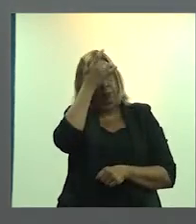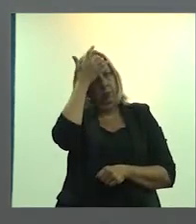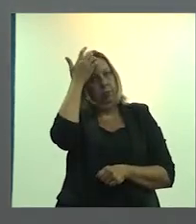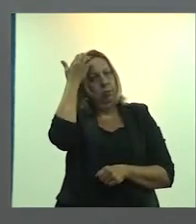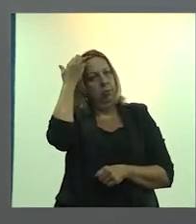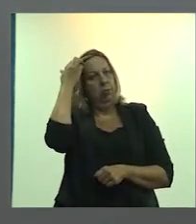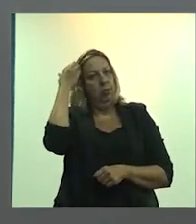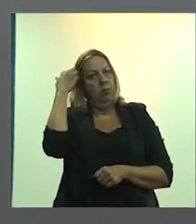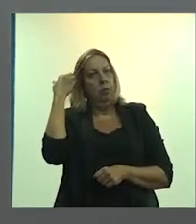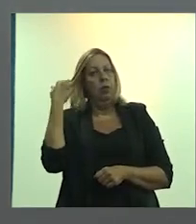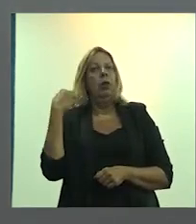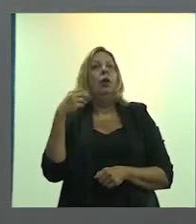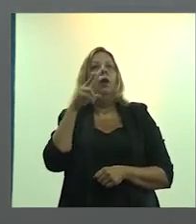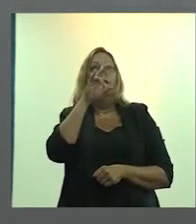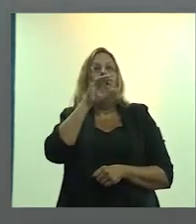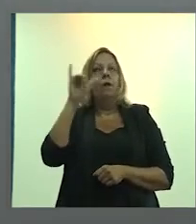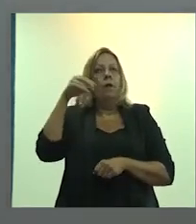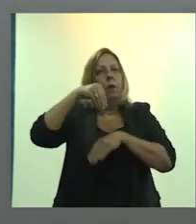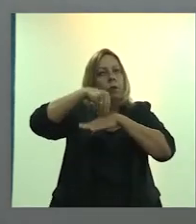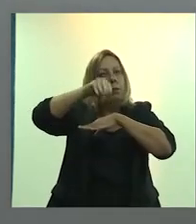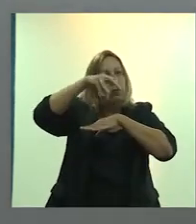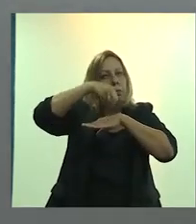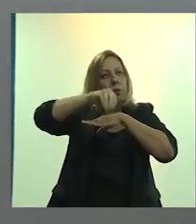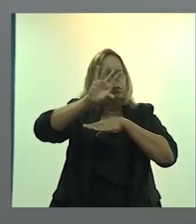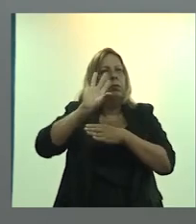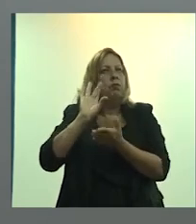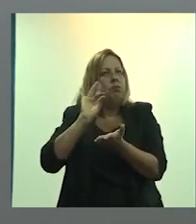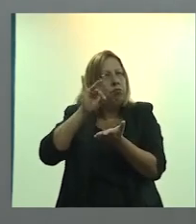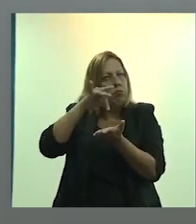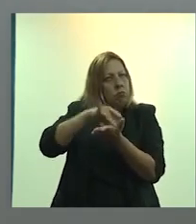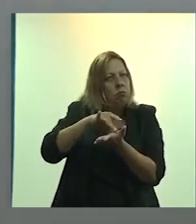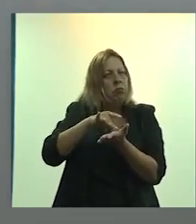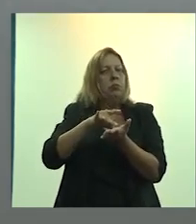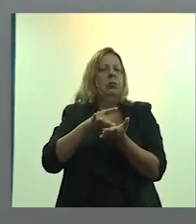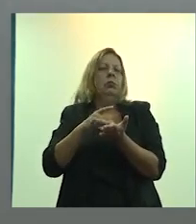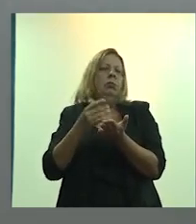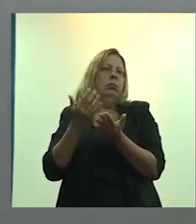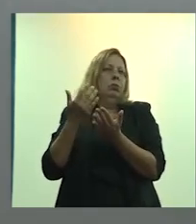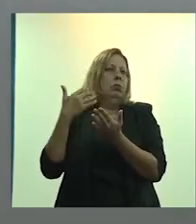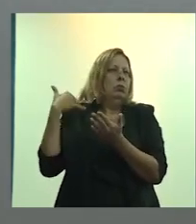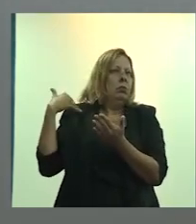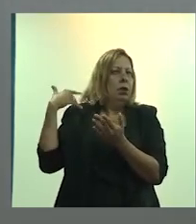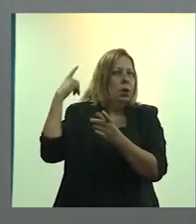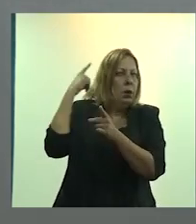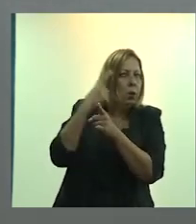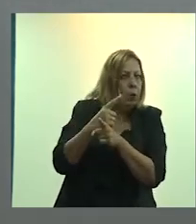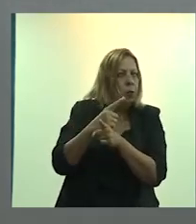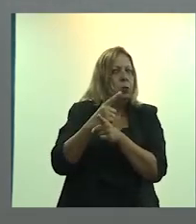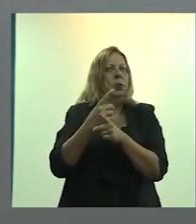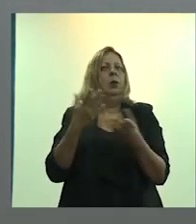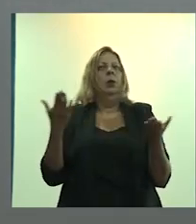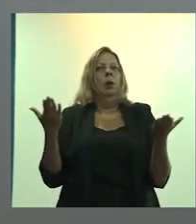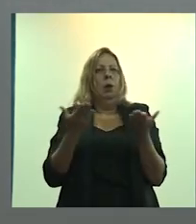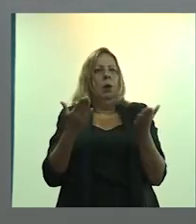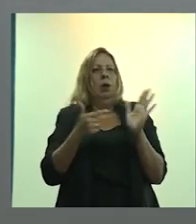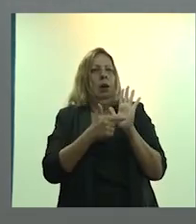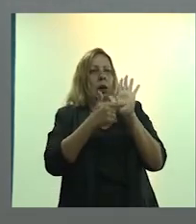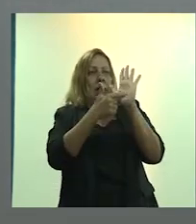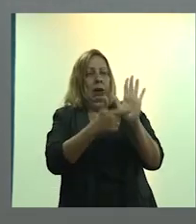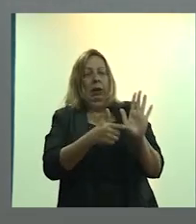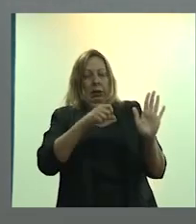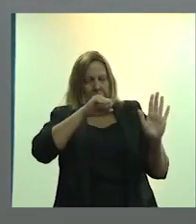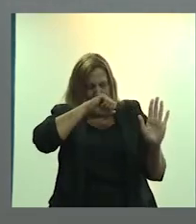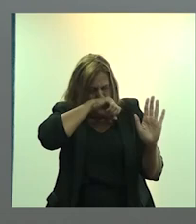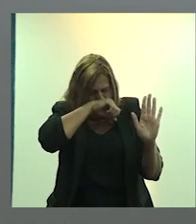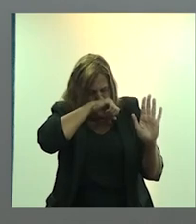Eu vou repassar algumas coisas que já foram consolidadas aqui durante todo o evento, mas faz sentido na apresentação como um todo, talvez até que tenha